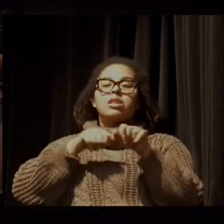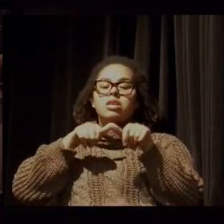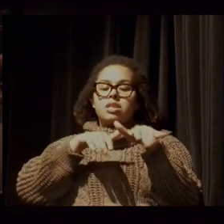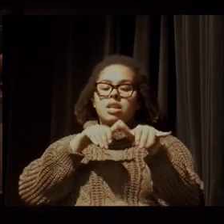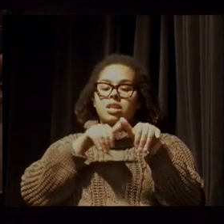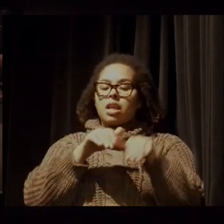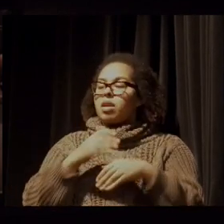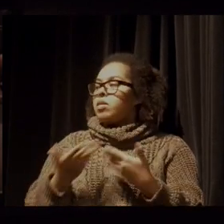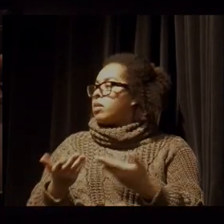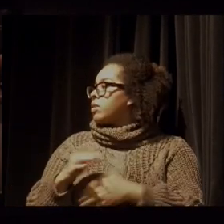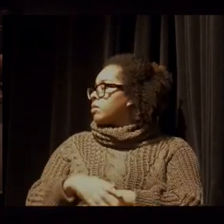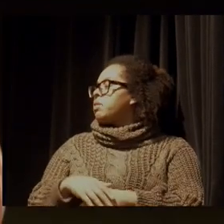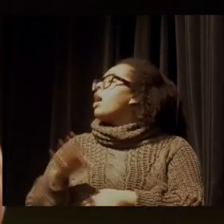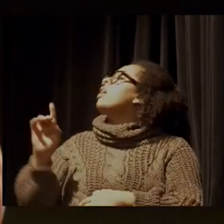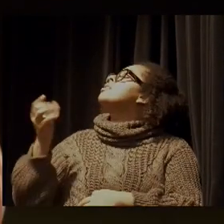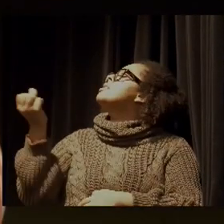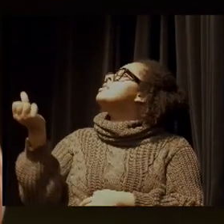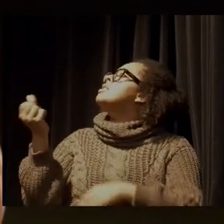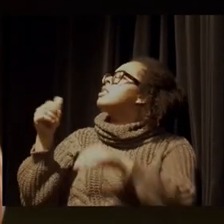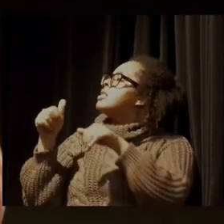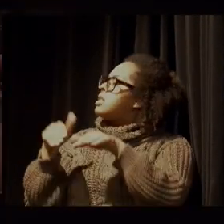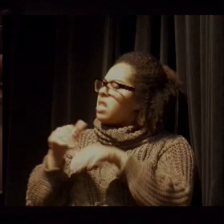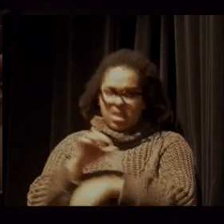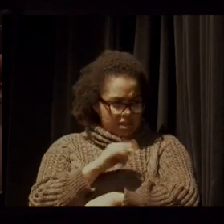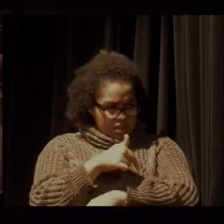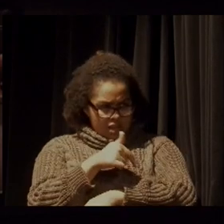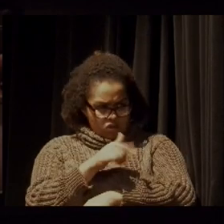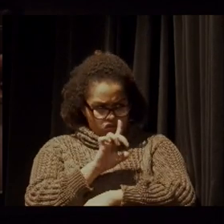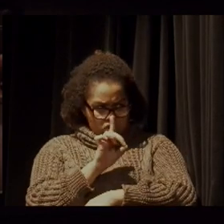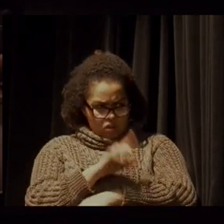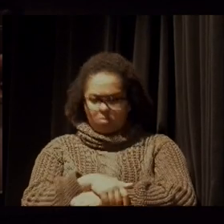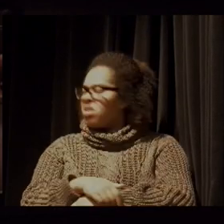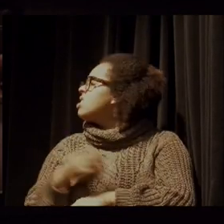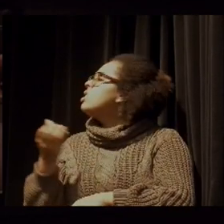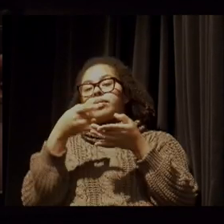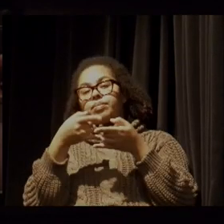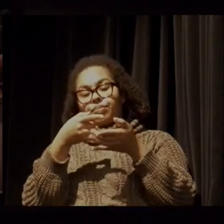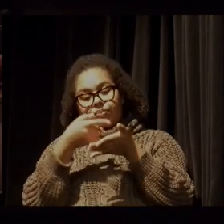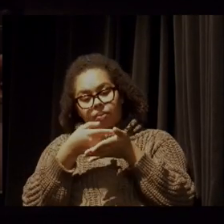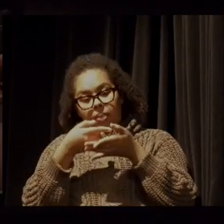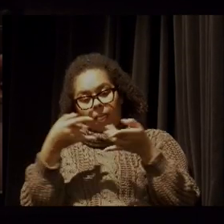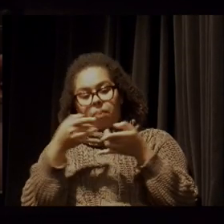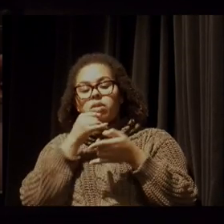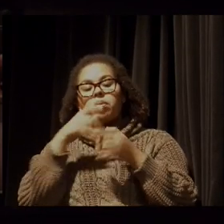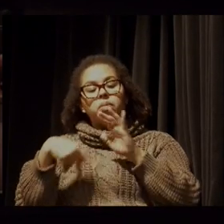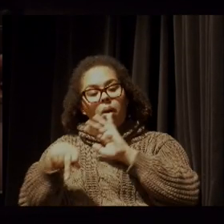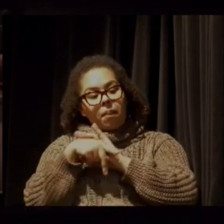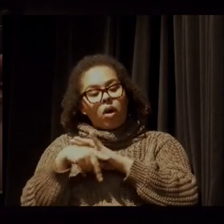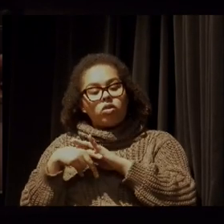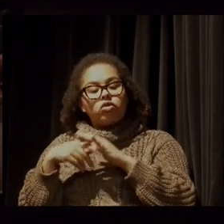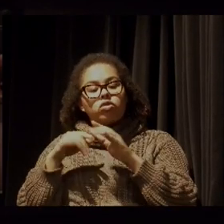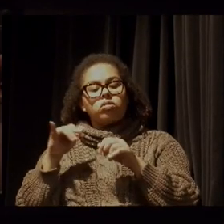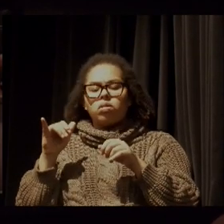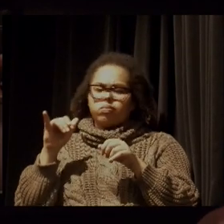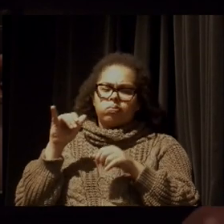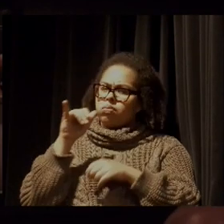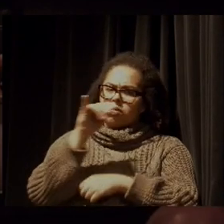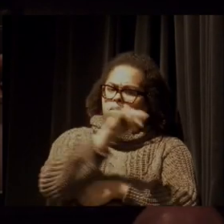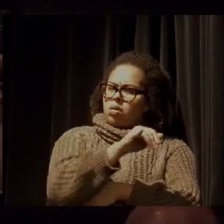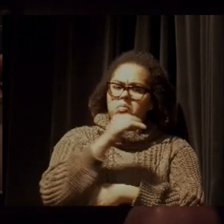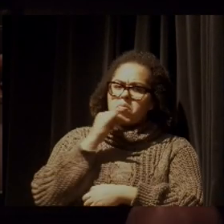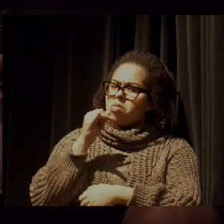setembro. Seis de setembro? Não sete? Não. Por que seis? Seis de setembro, o dia da